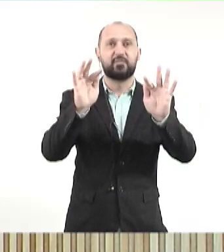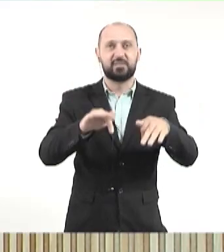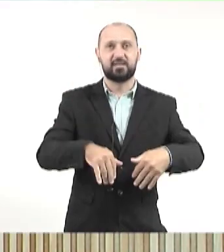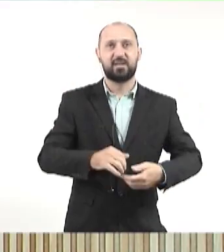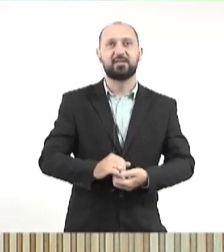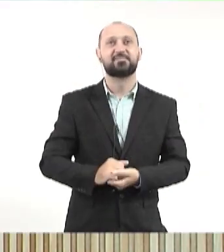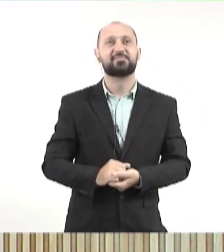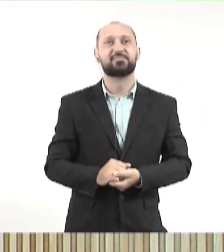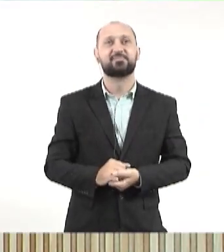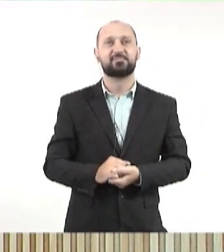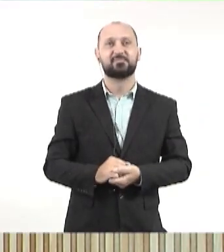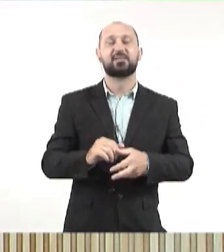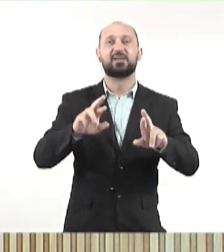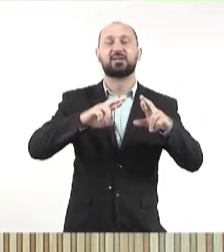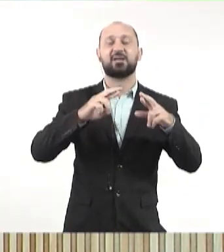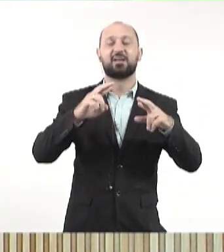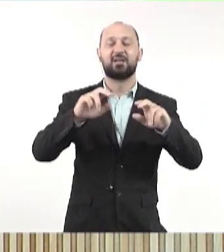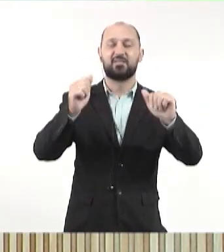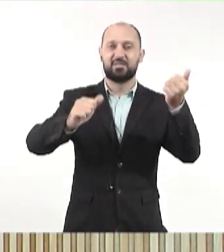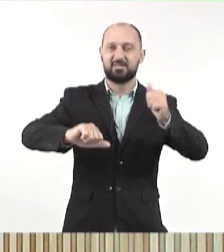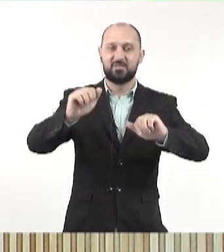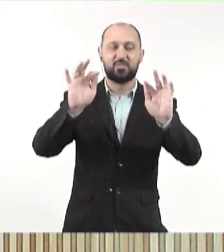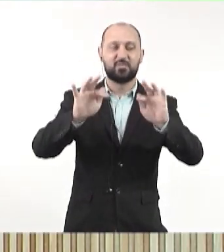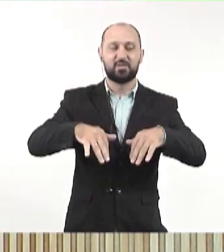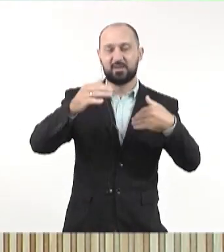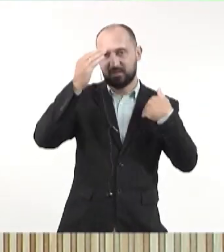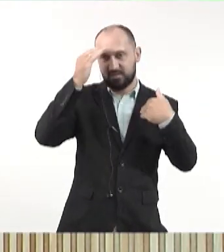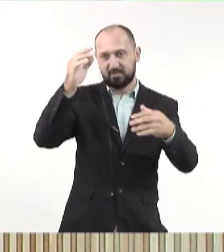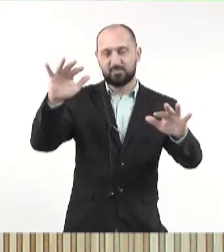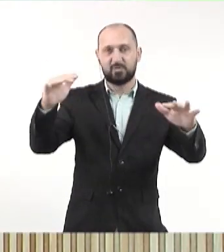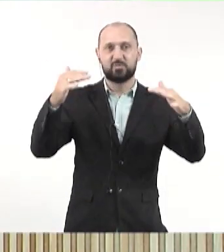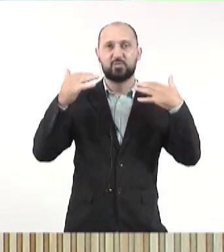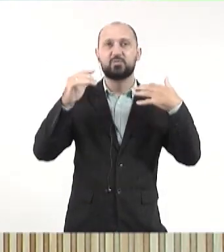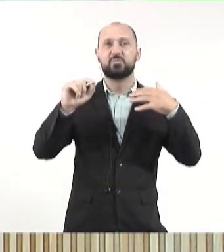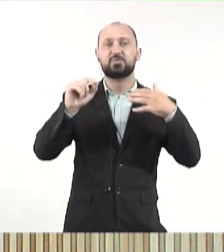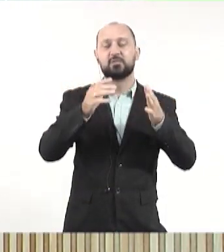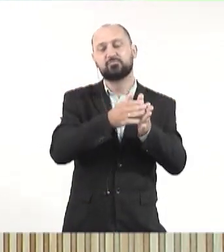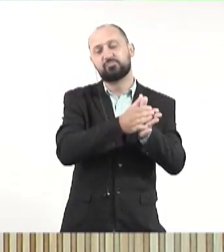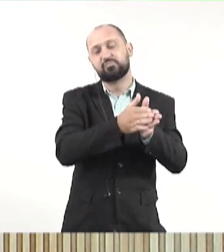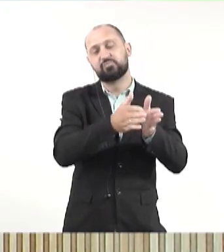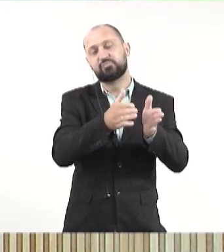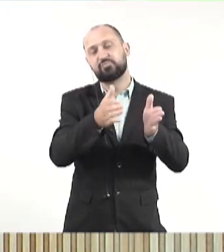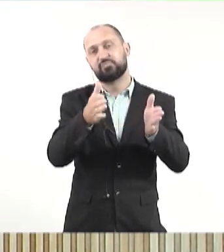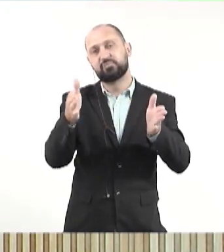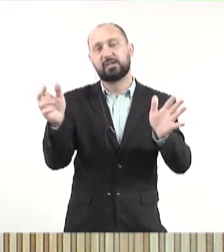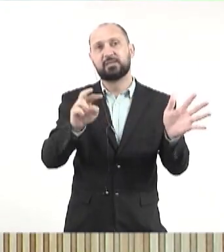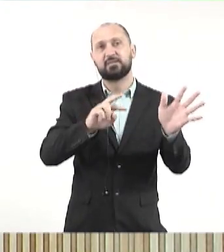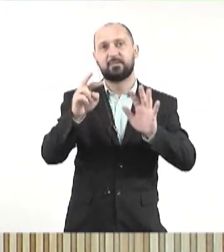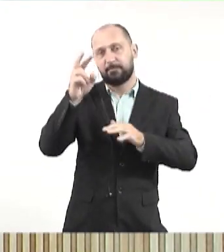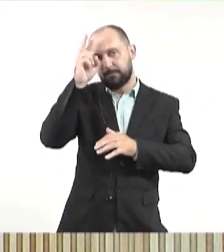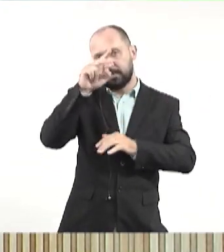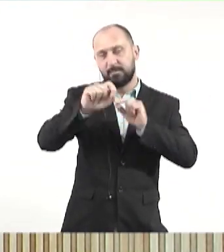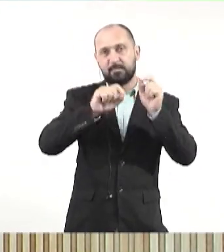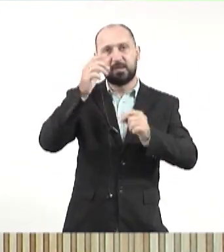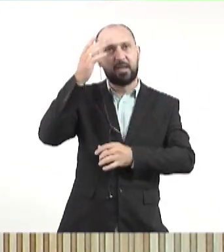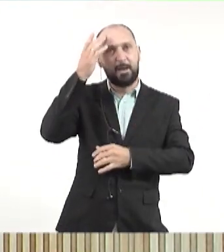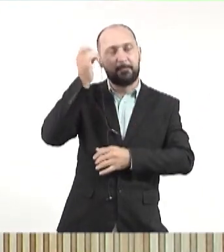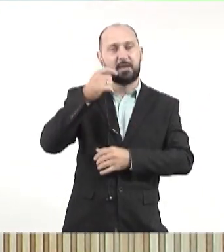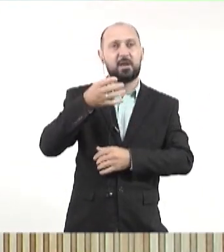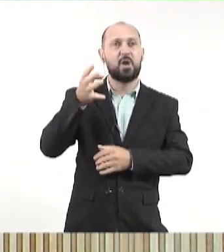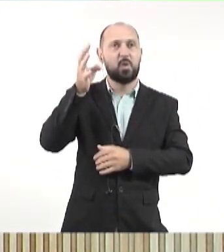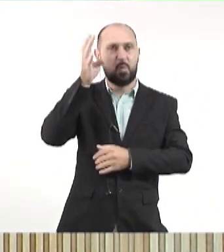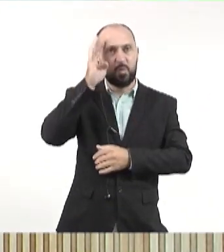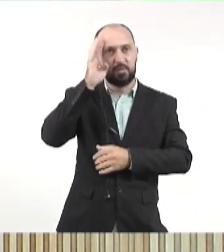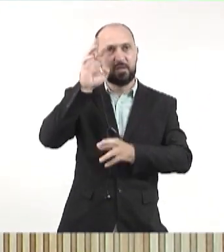encerrando a edição de hoje aqui do Redação Final agradecendo muito pela sua audiência ao longo de toda a semana. Lembrando que amanhã,